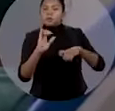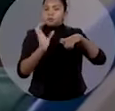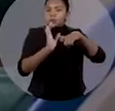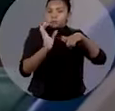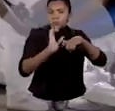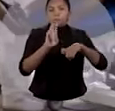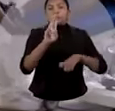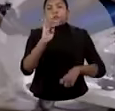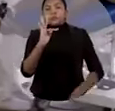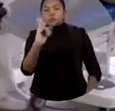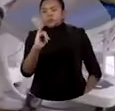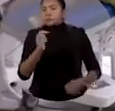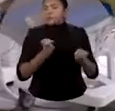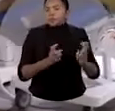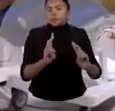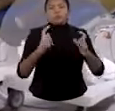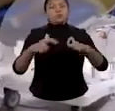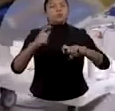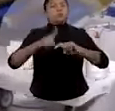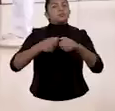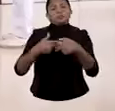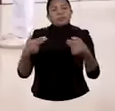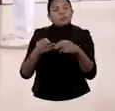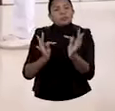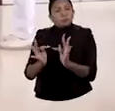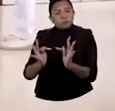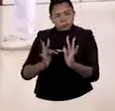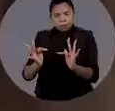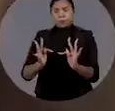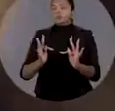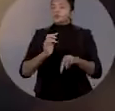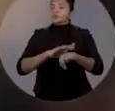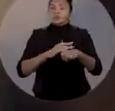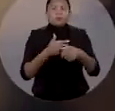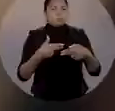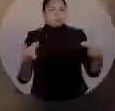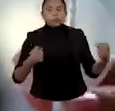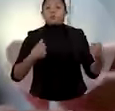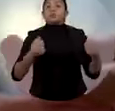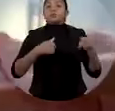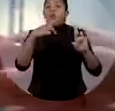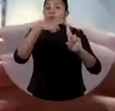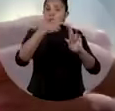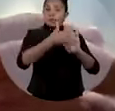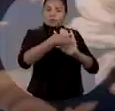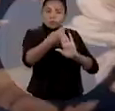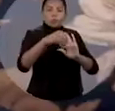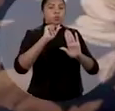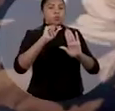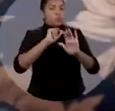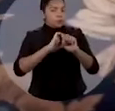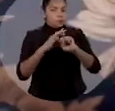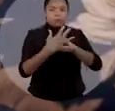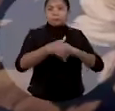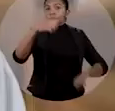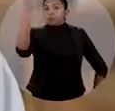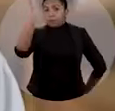UTI e centros de economia. Fomos exemplo do Brasil no combate à pandemia.